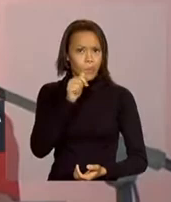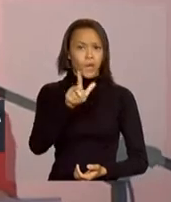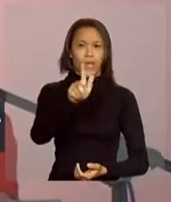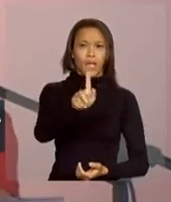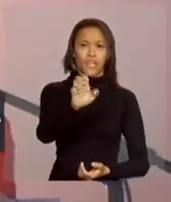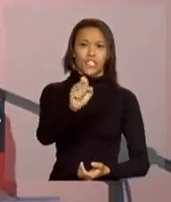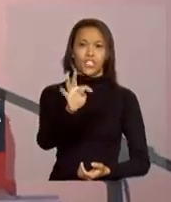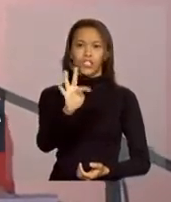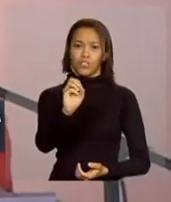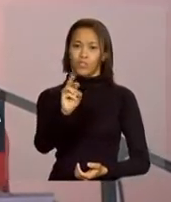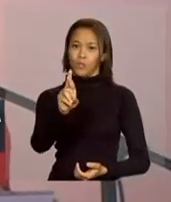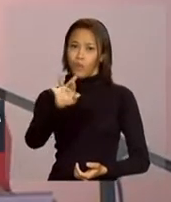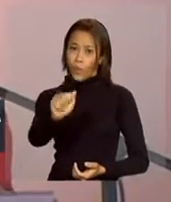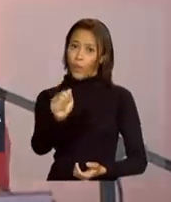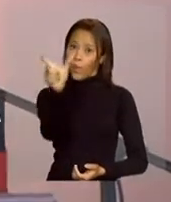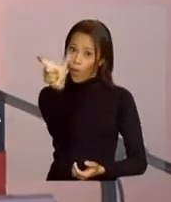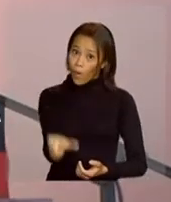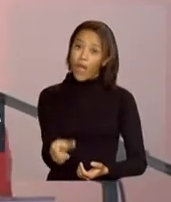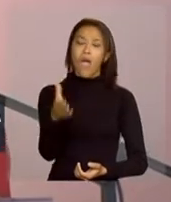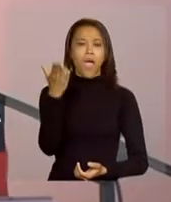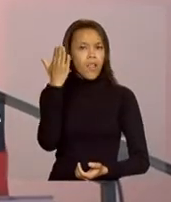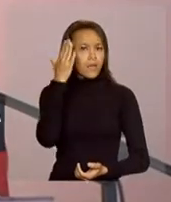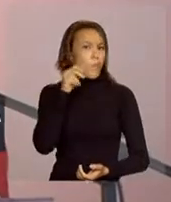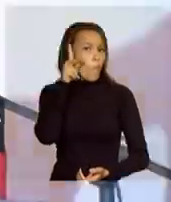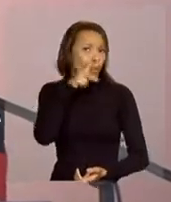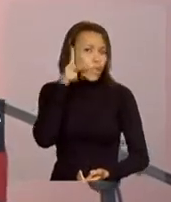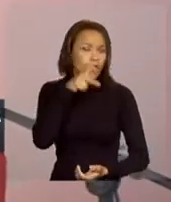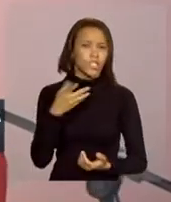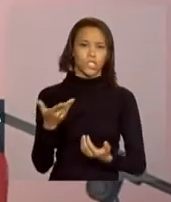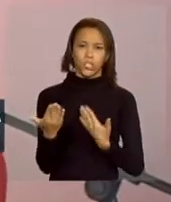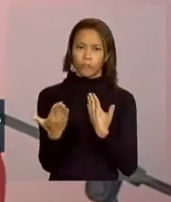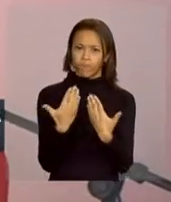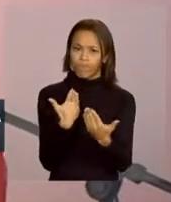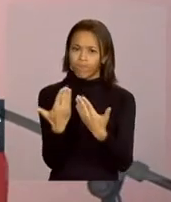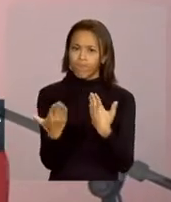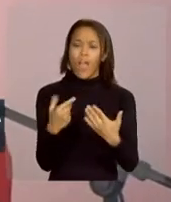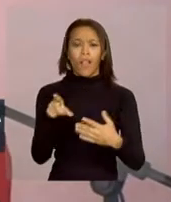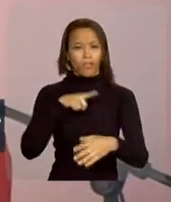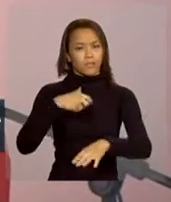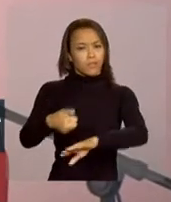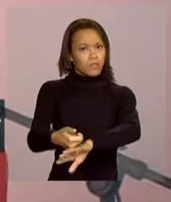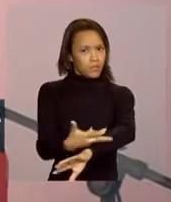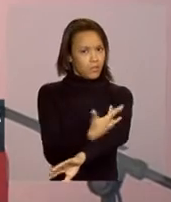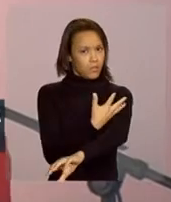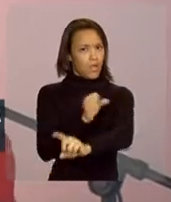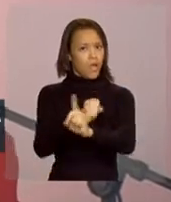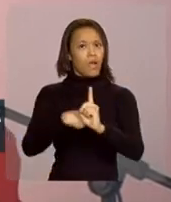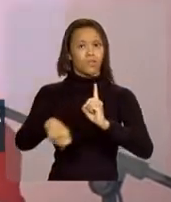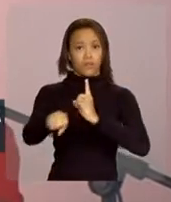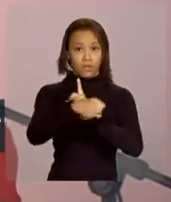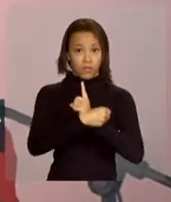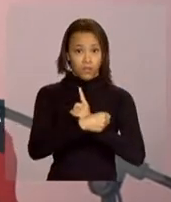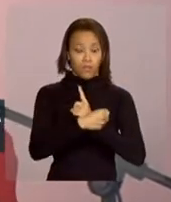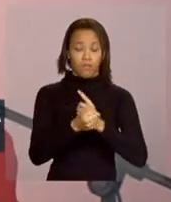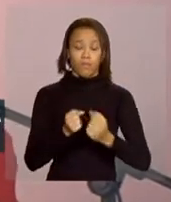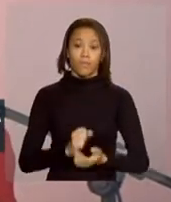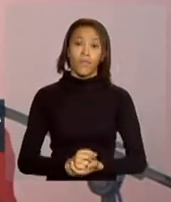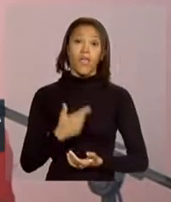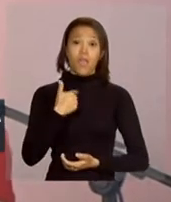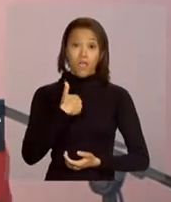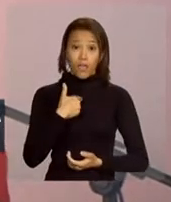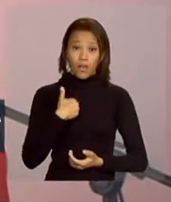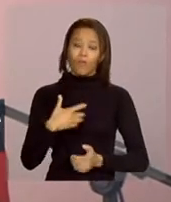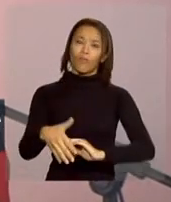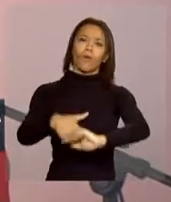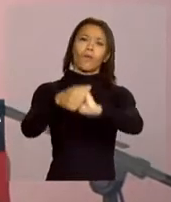é uma agente política, é uma pessoa com sensibilidade social. Eu estou, ao